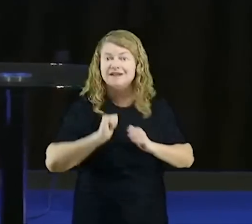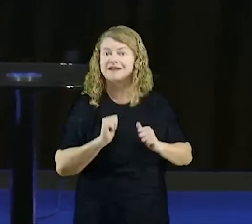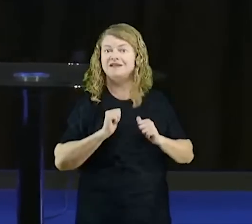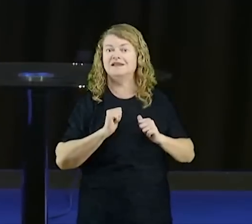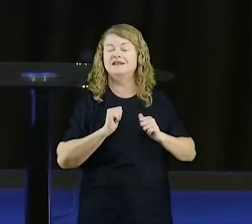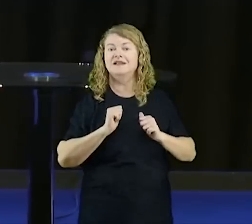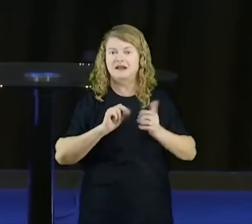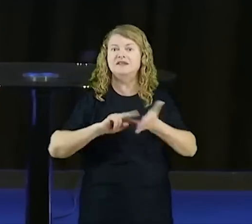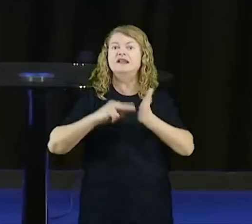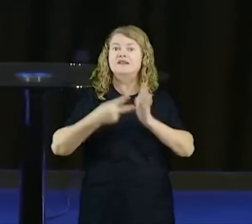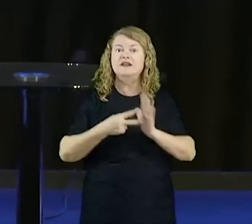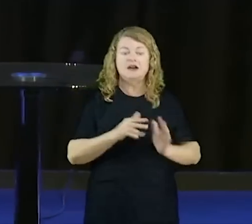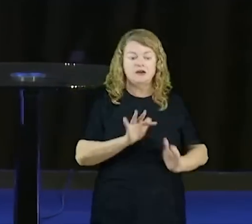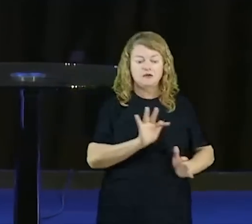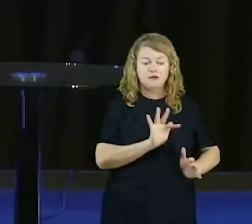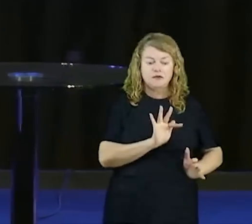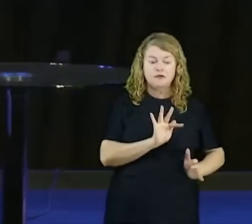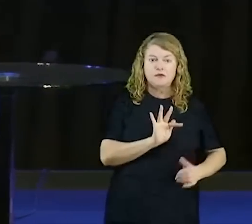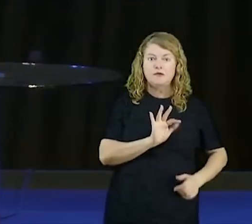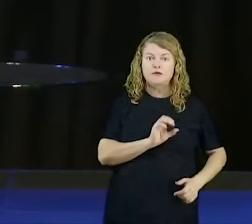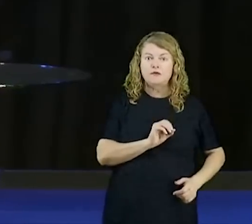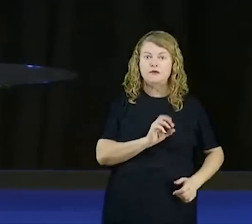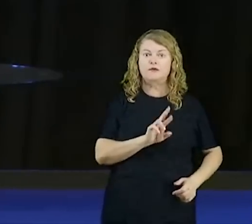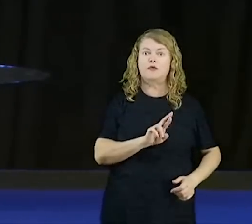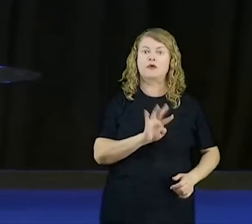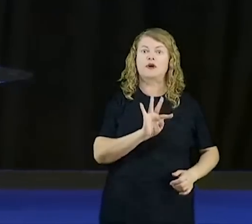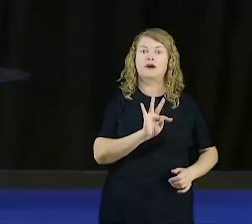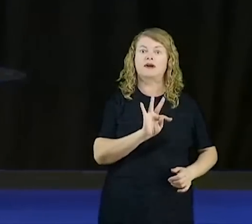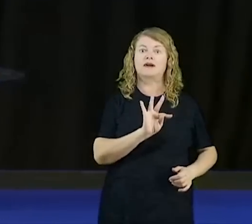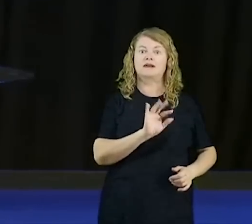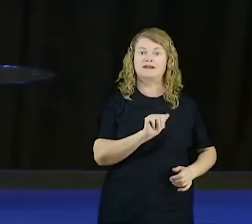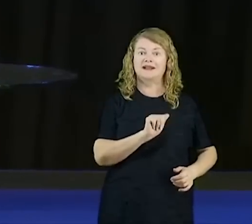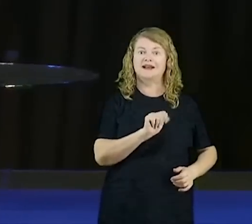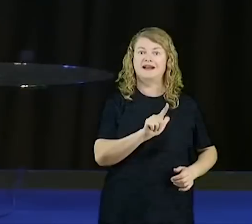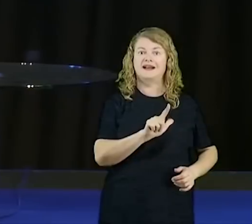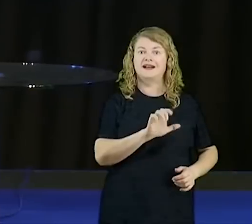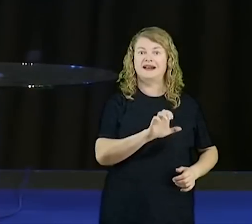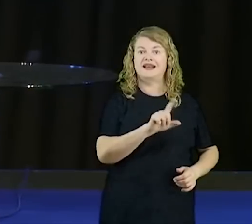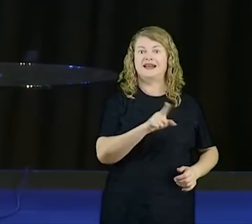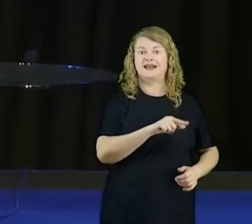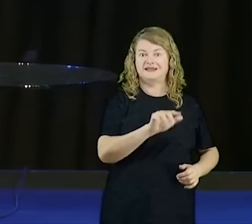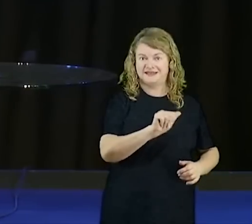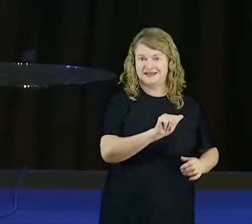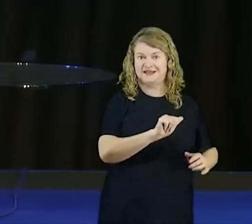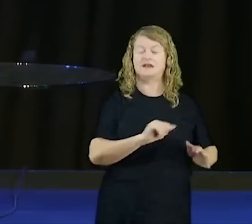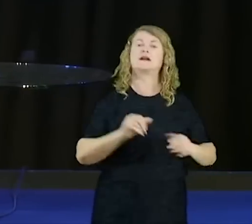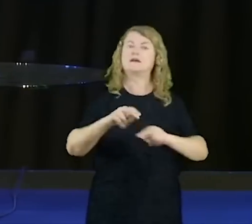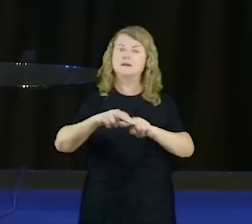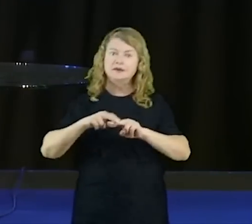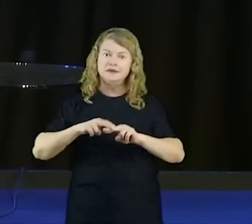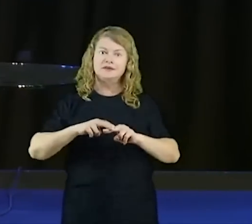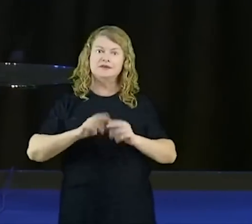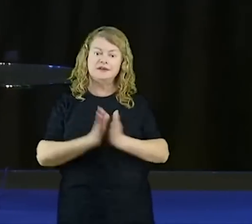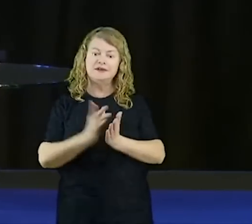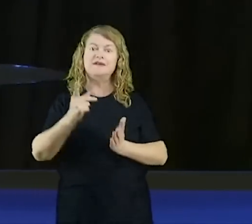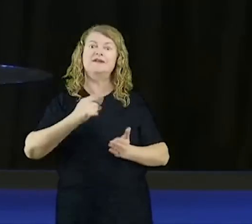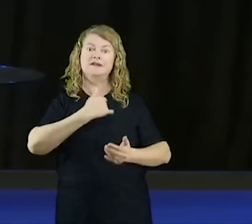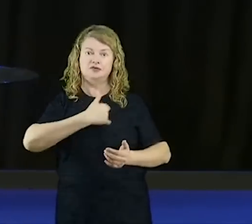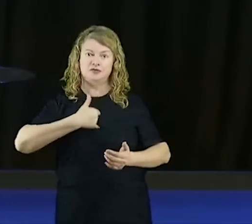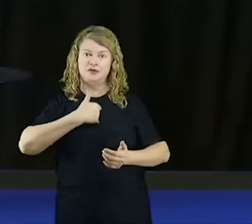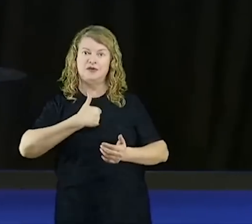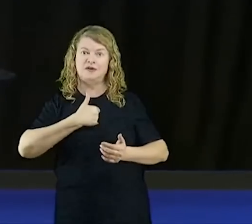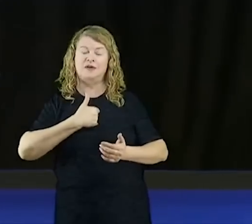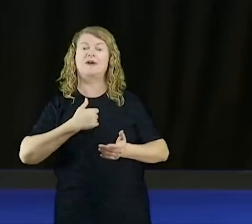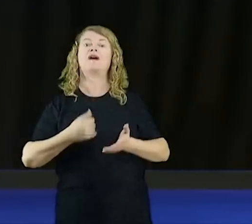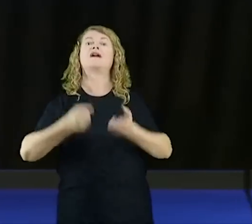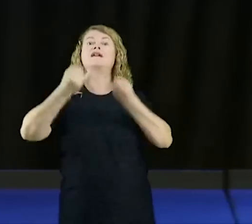Jesus vai dizer em João 8, 32 conhecereis a verdade, a verdade vos libertará. Quando nós falamos sobre